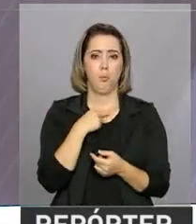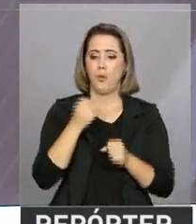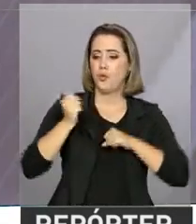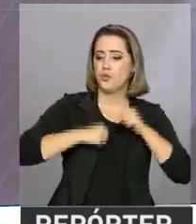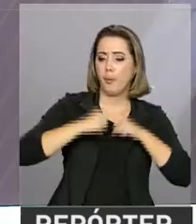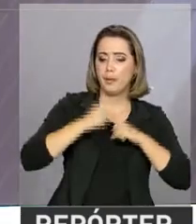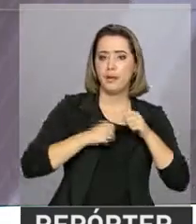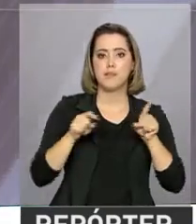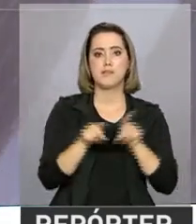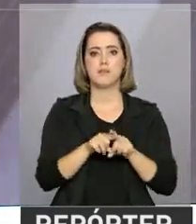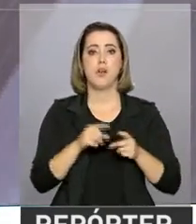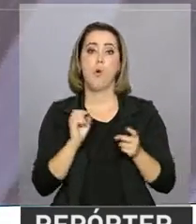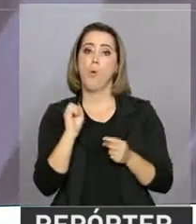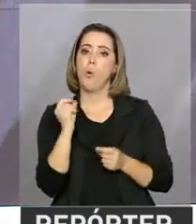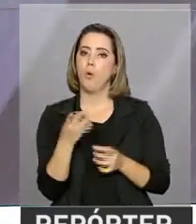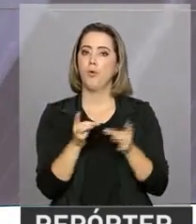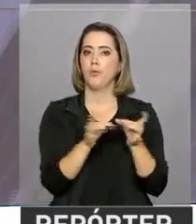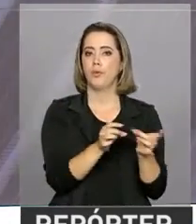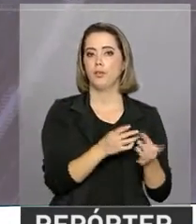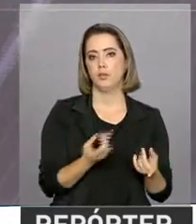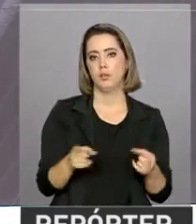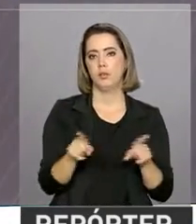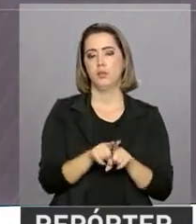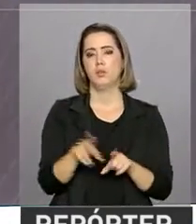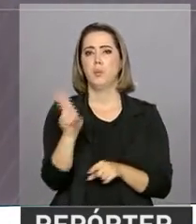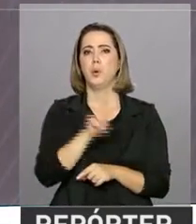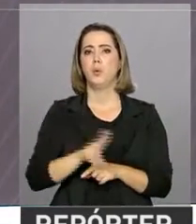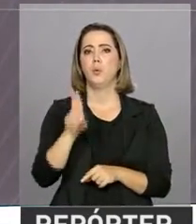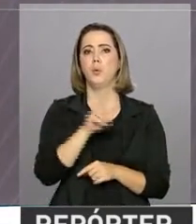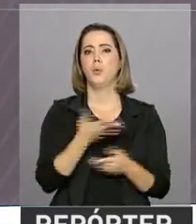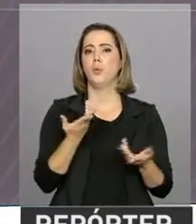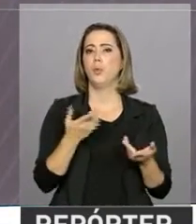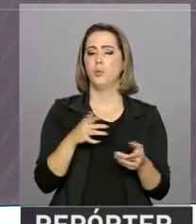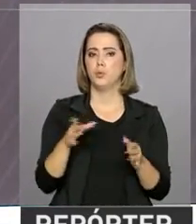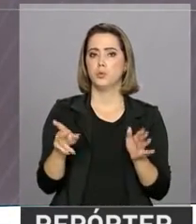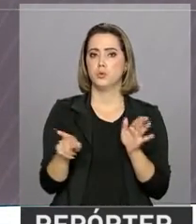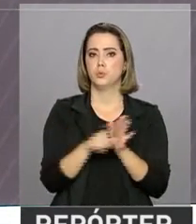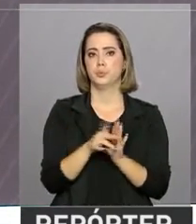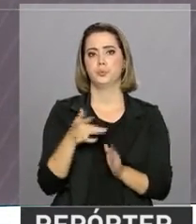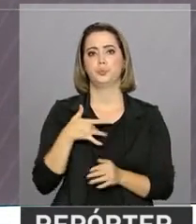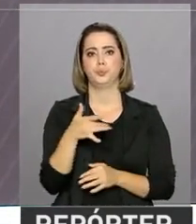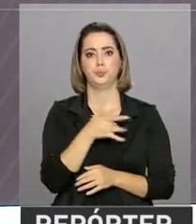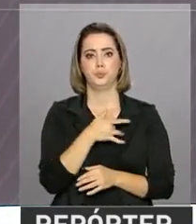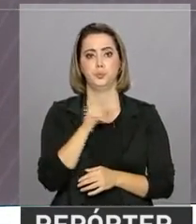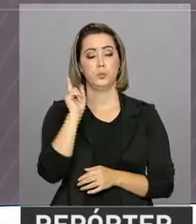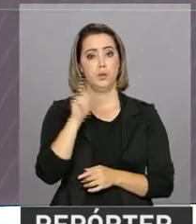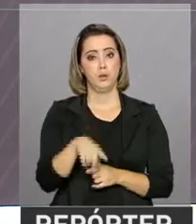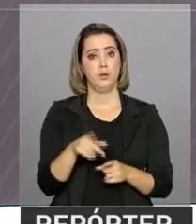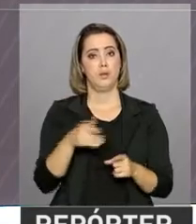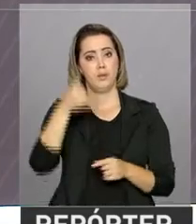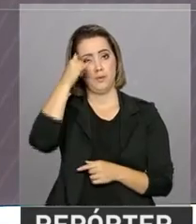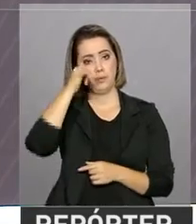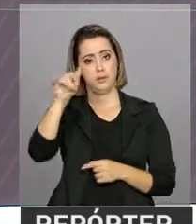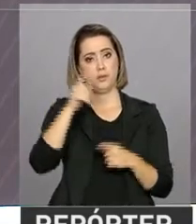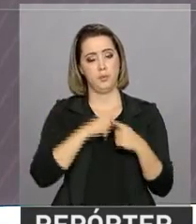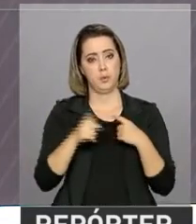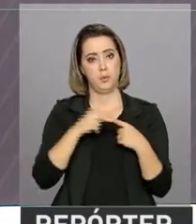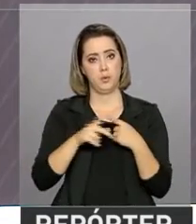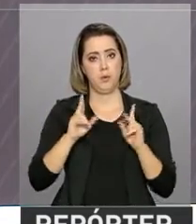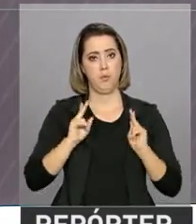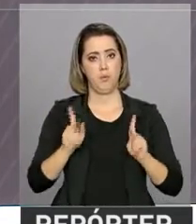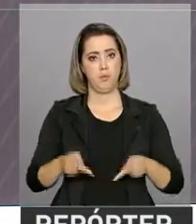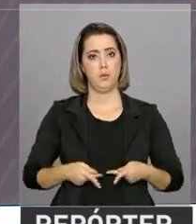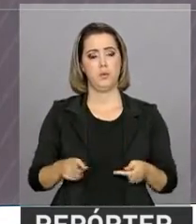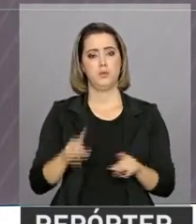importação e a comercialização, assim como o uso em serviços de saúde. A medida procura evitar riscos à saúde